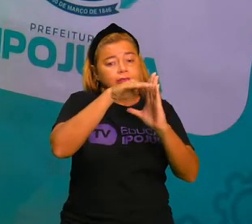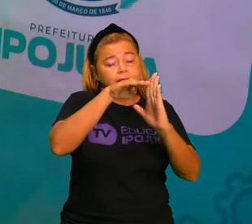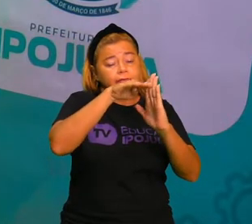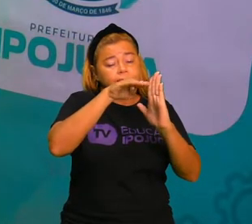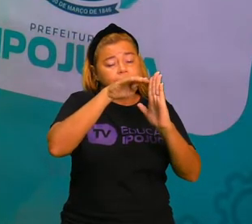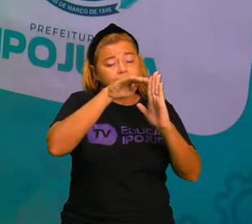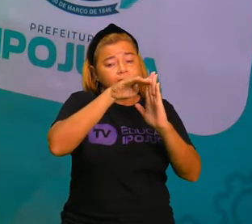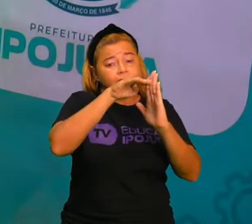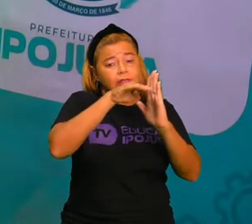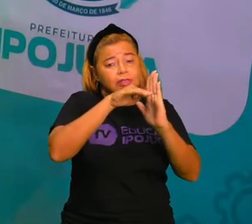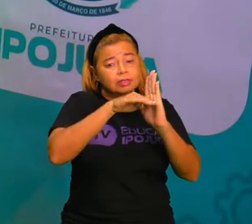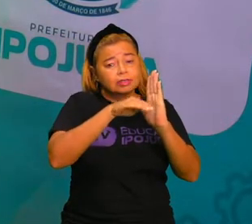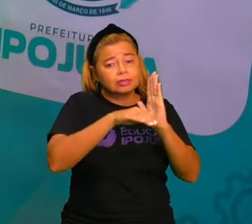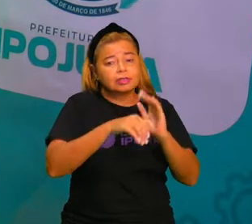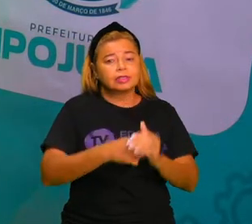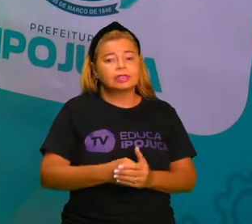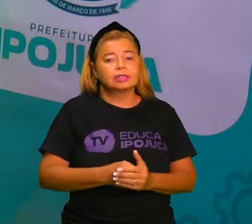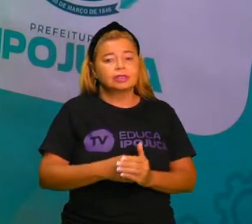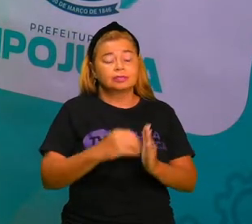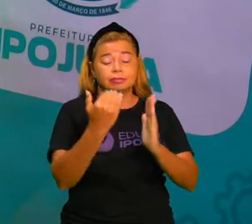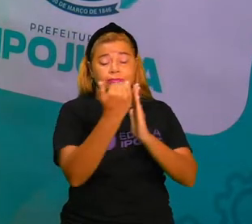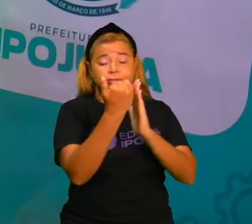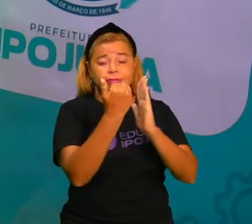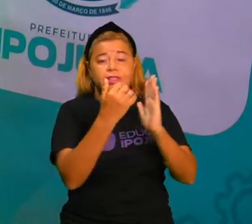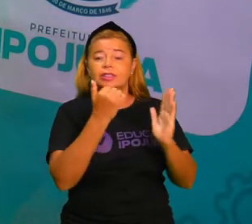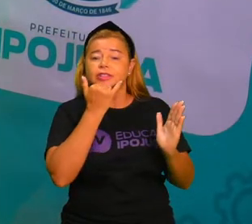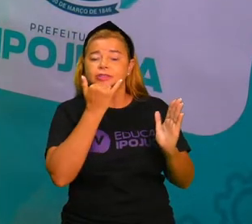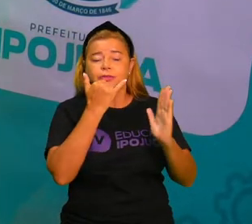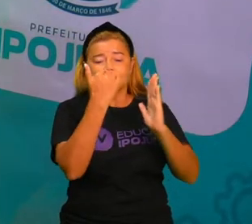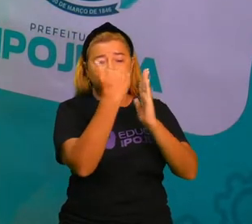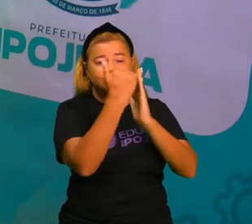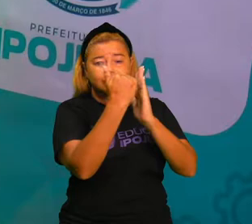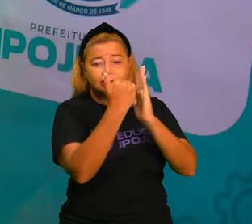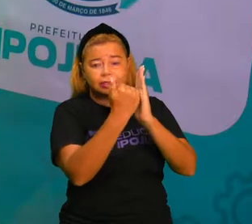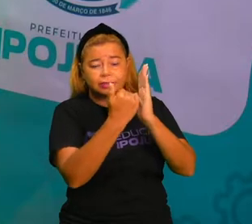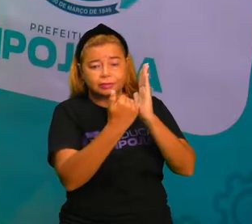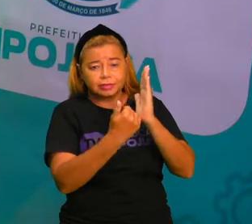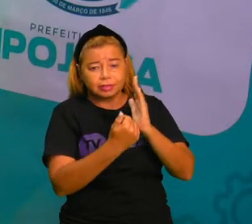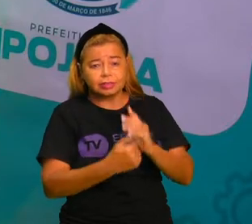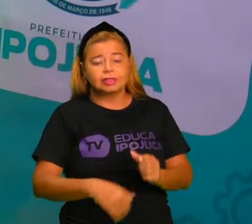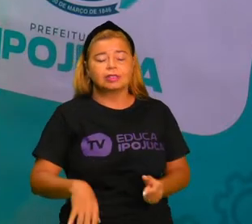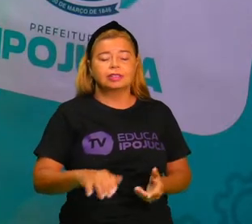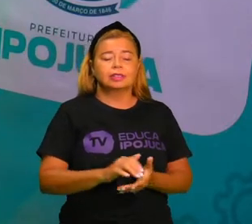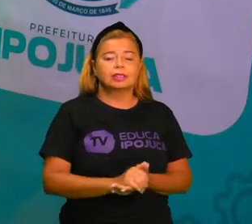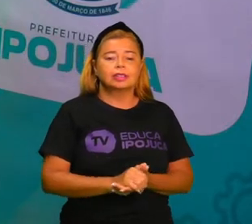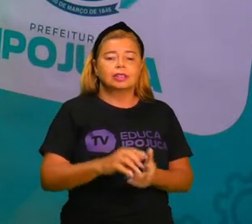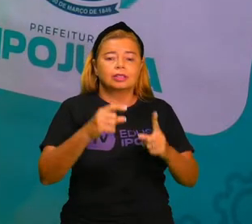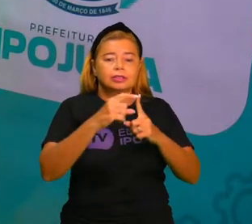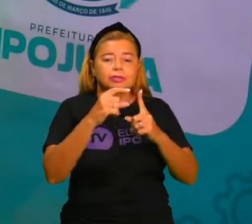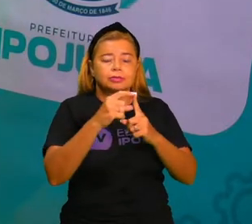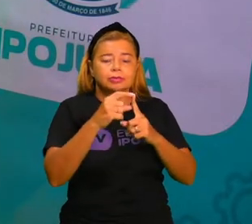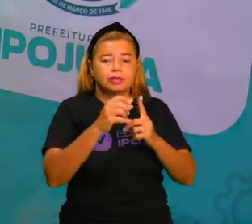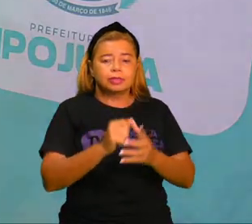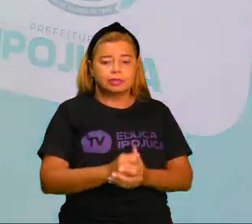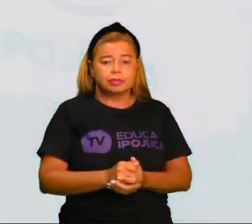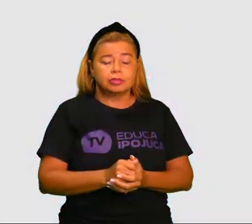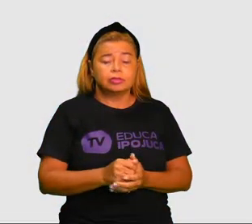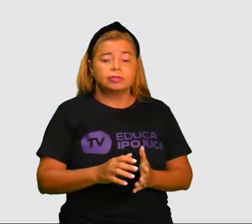palavras monossílabas. Monossílabas. O que é isso? Só tem uma sílaba, ou seja, pé.